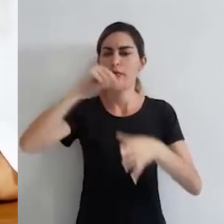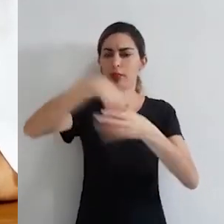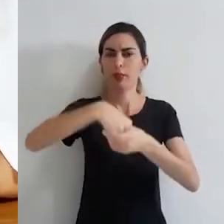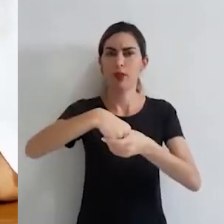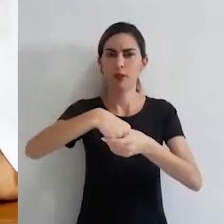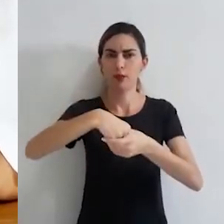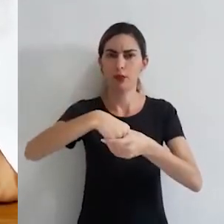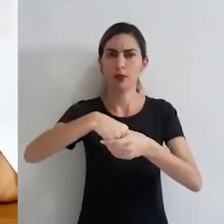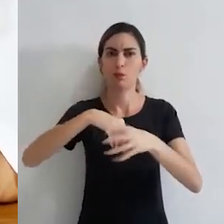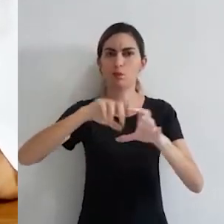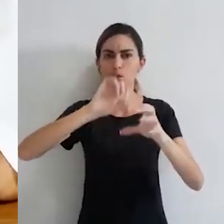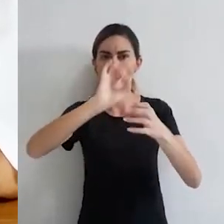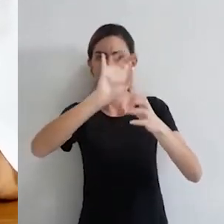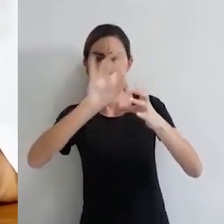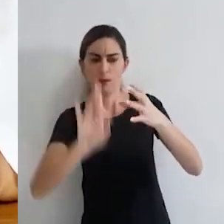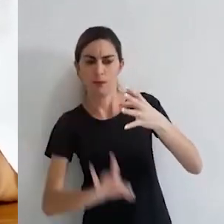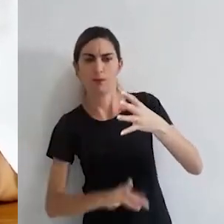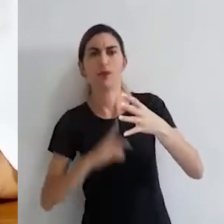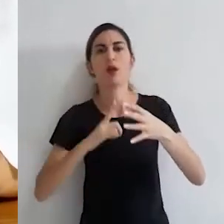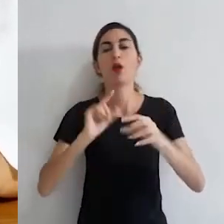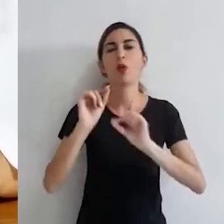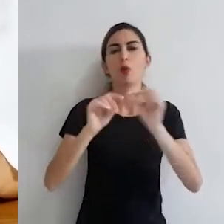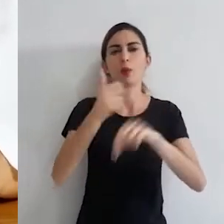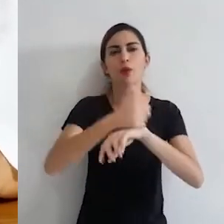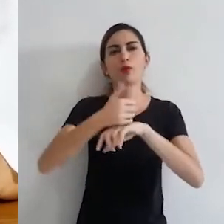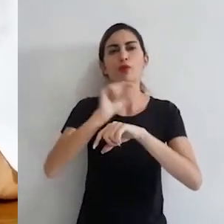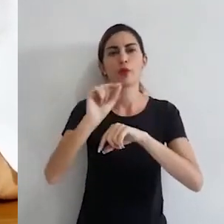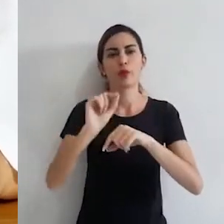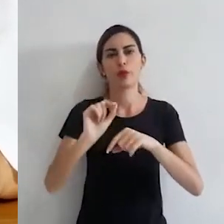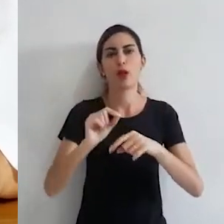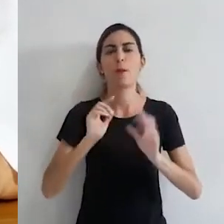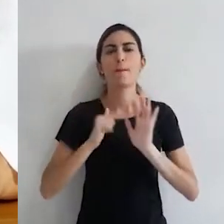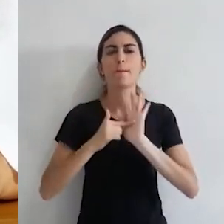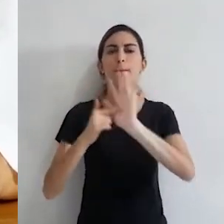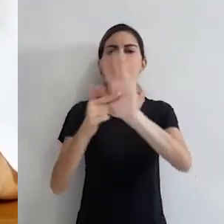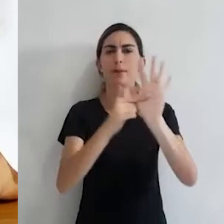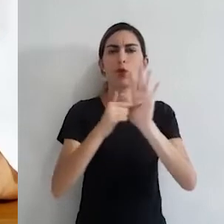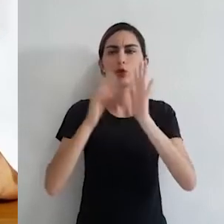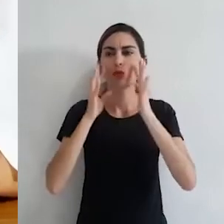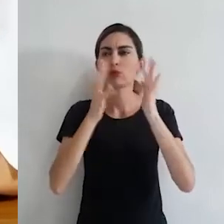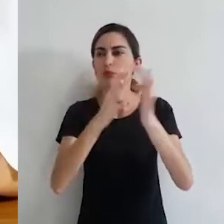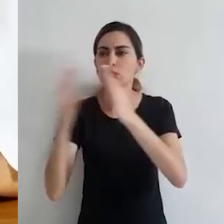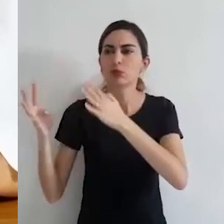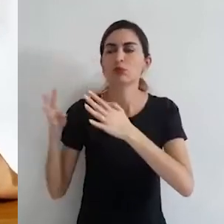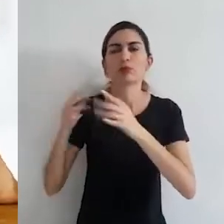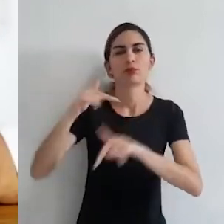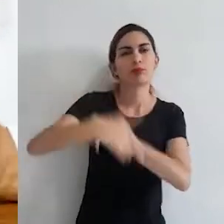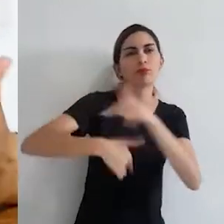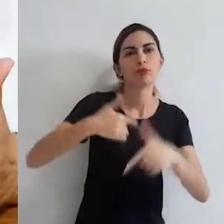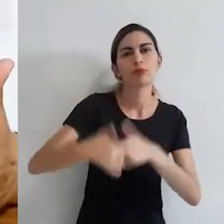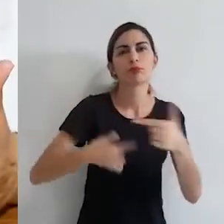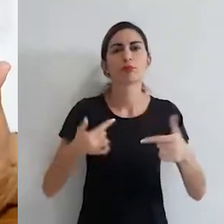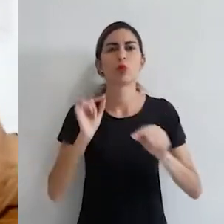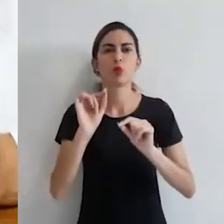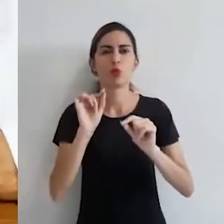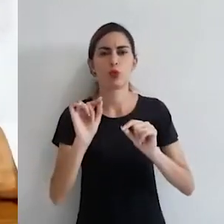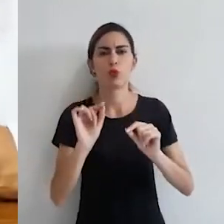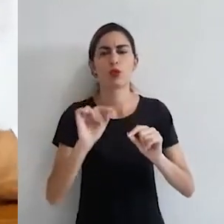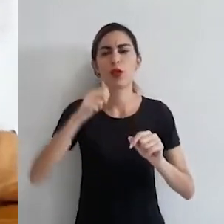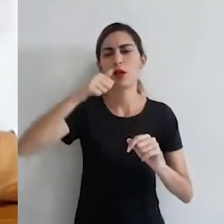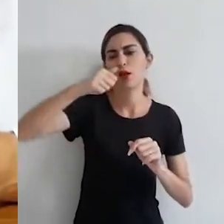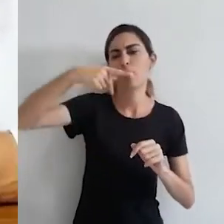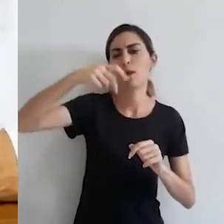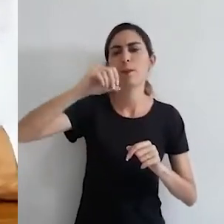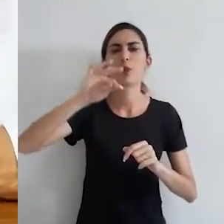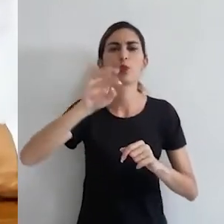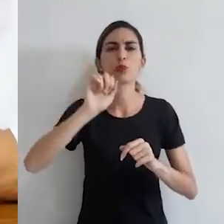atribuições desse profissional, podemos destacar que ele vai apontar, atender e atuar. Apontar aos